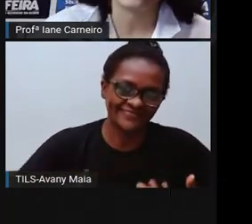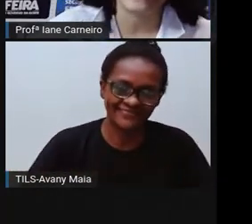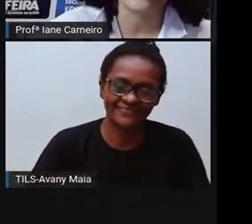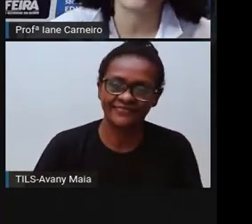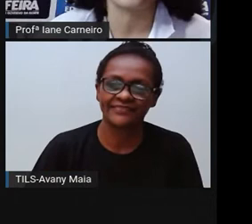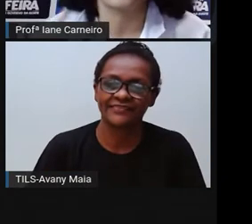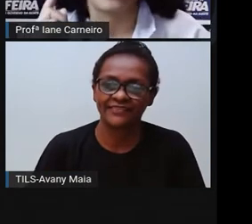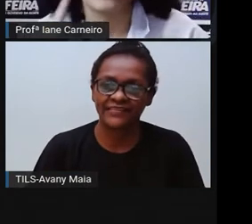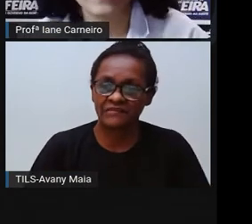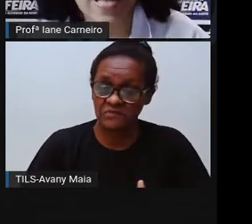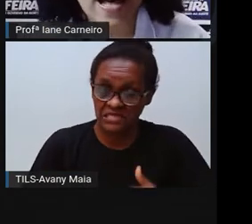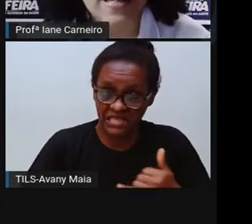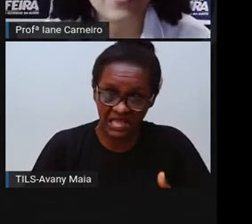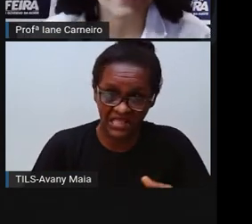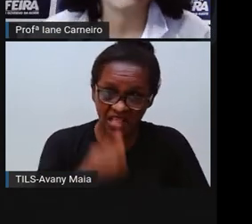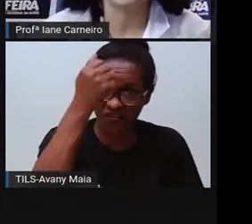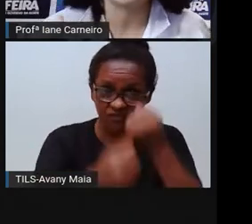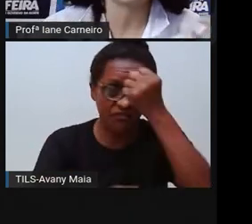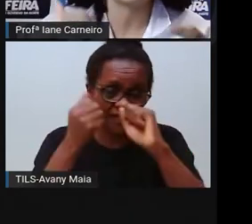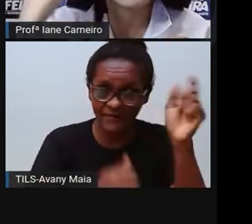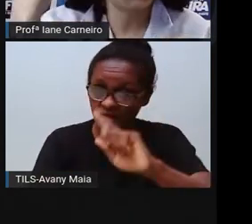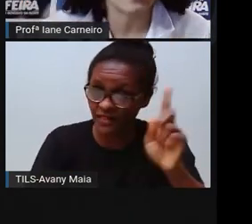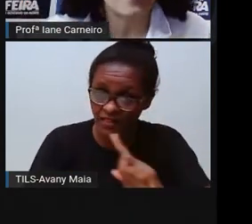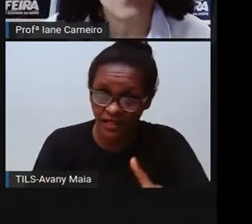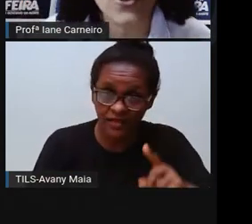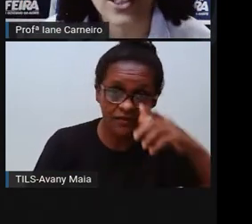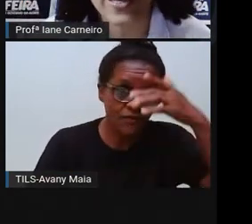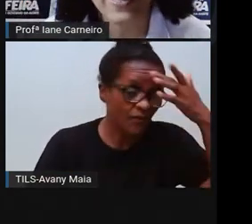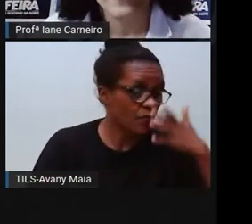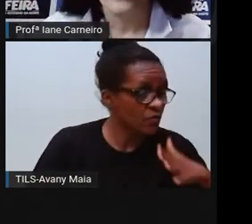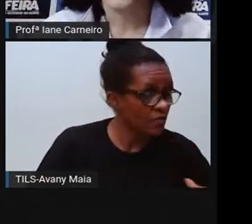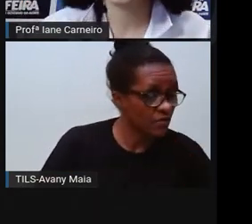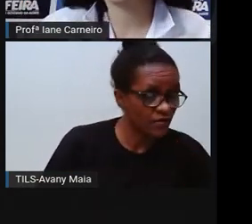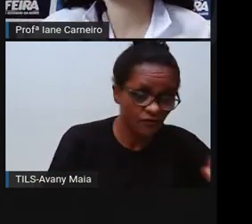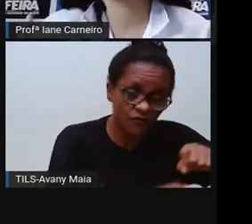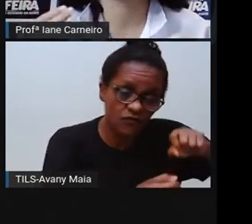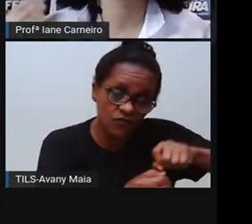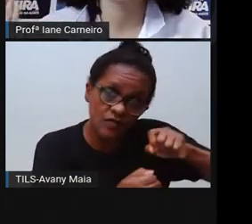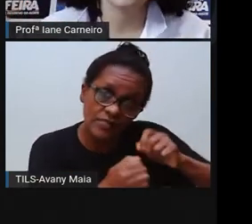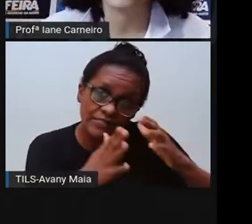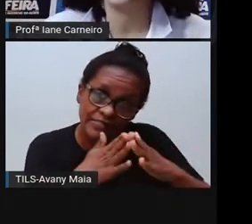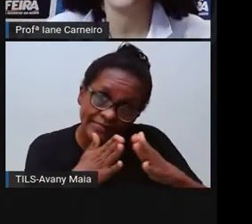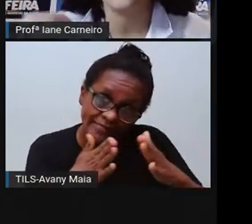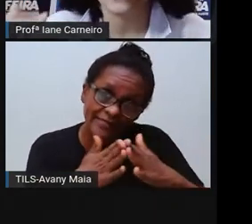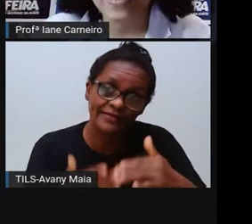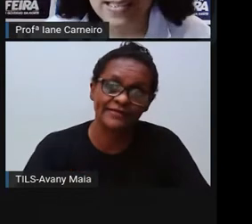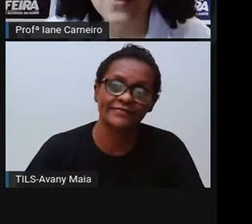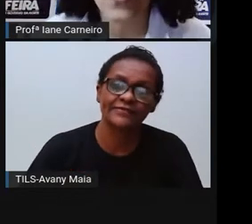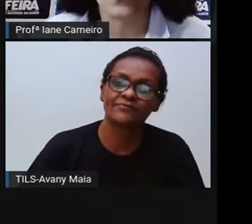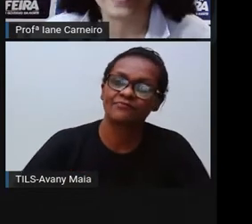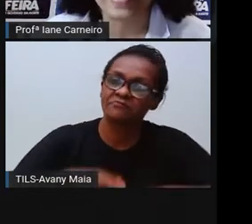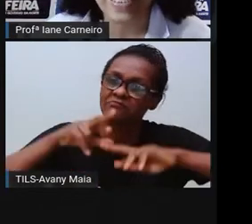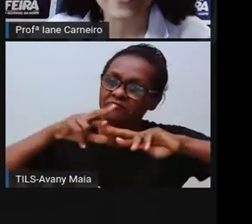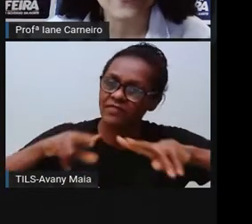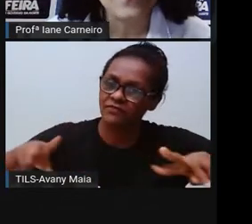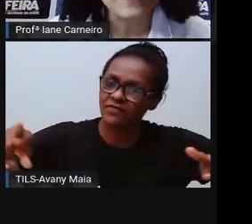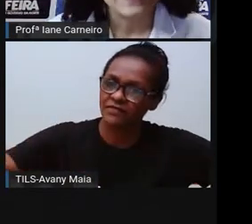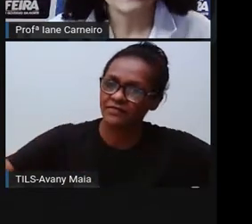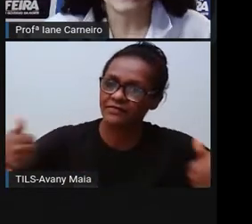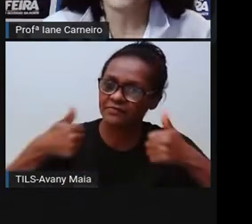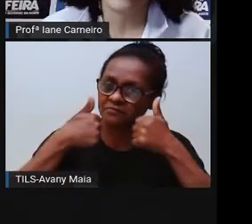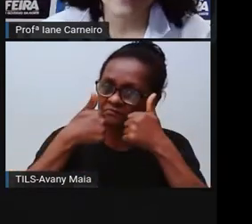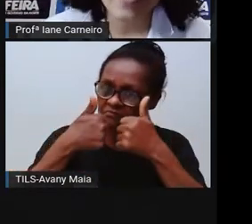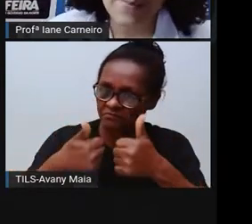aqueles brinquedos industrializados, aqueles brinquedos que a gente compra na loja, né? Ou seja, a gente pode brincar de diversas formas, tá certo?